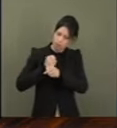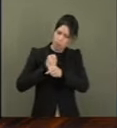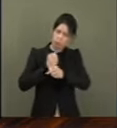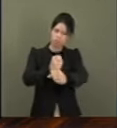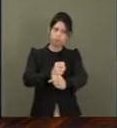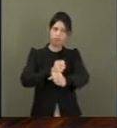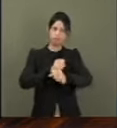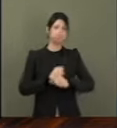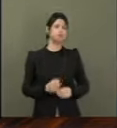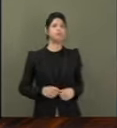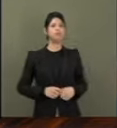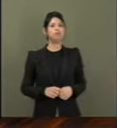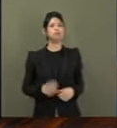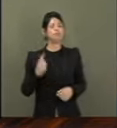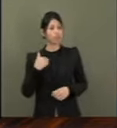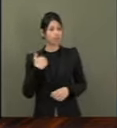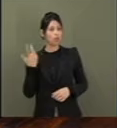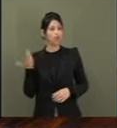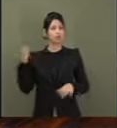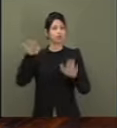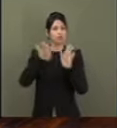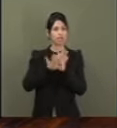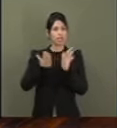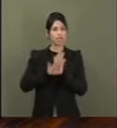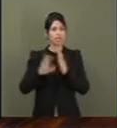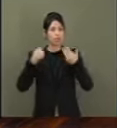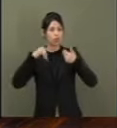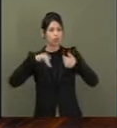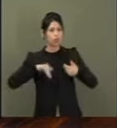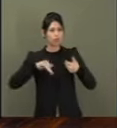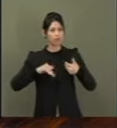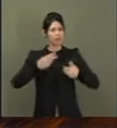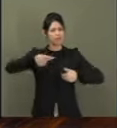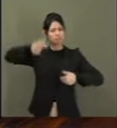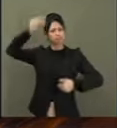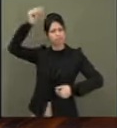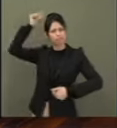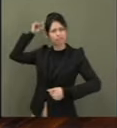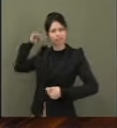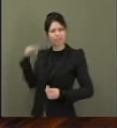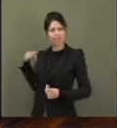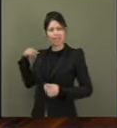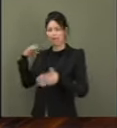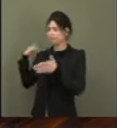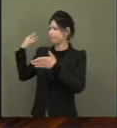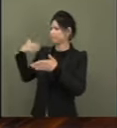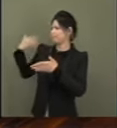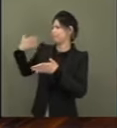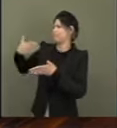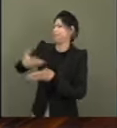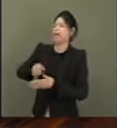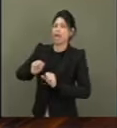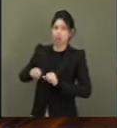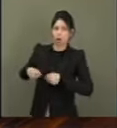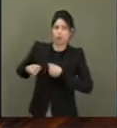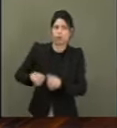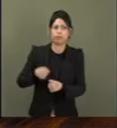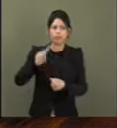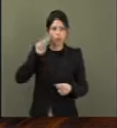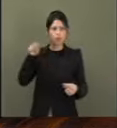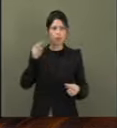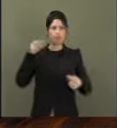Desde que cheguei ao Congresso, ainda na Constituinte, de lá para cá brigávamos com esse objetivo.